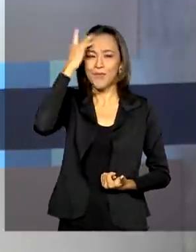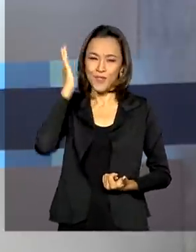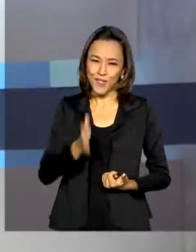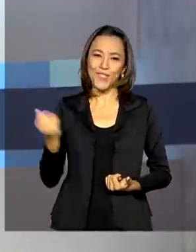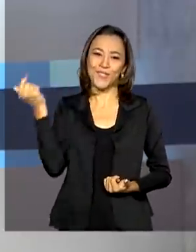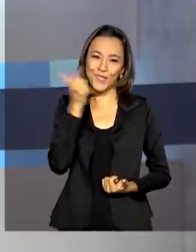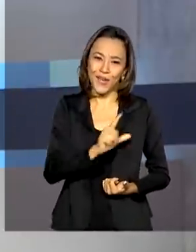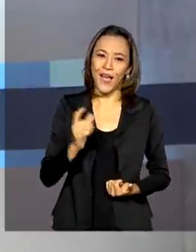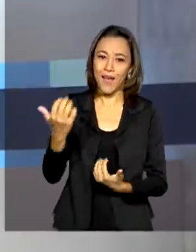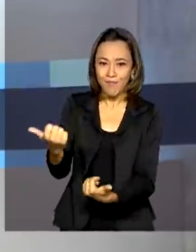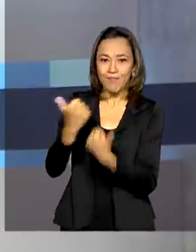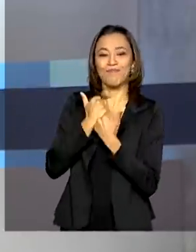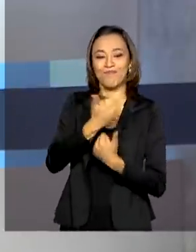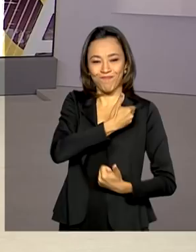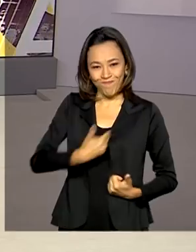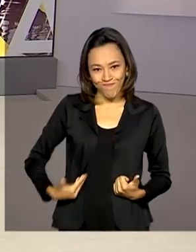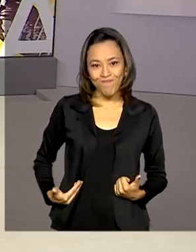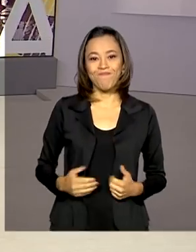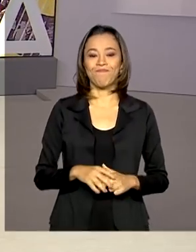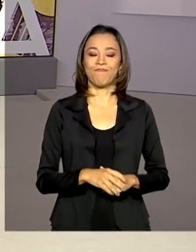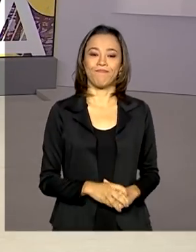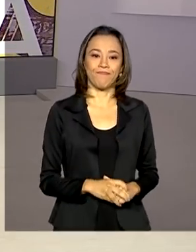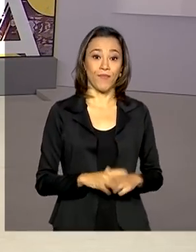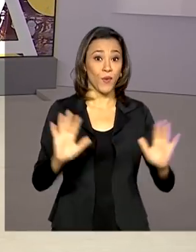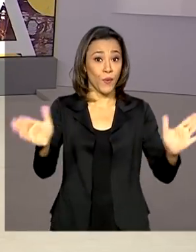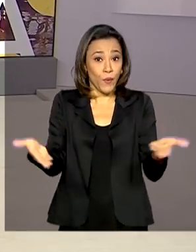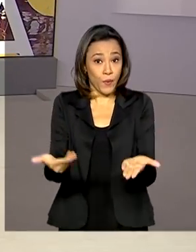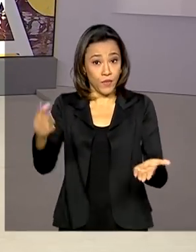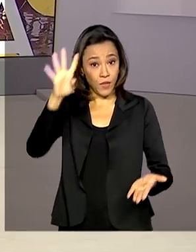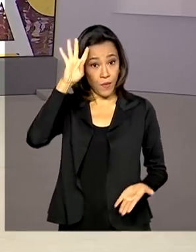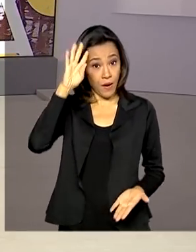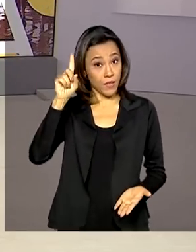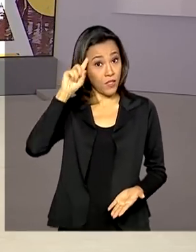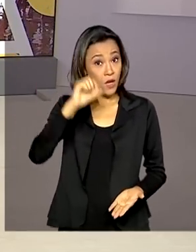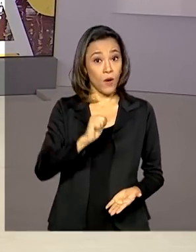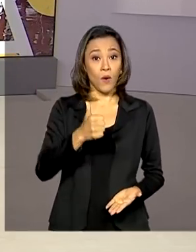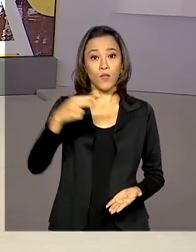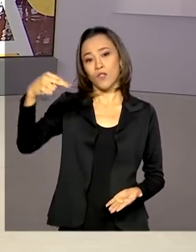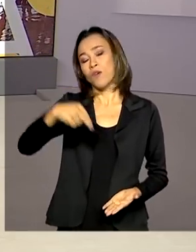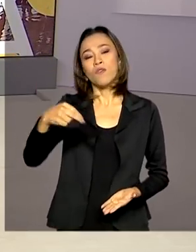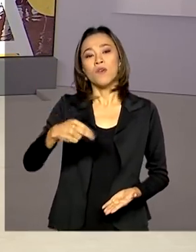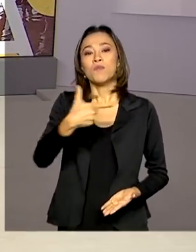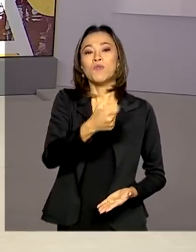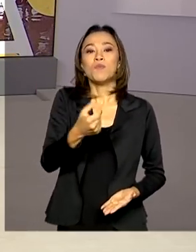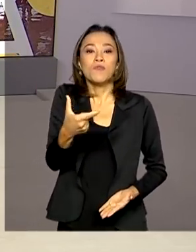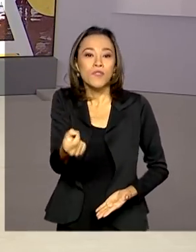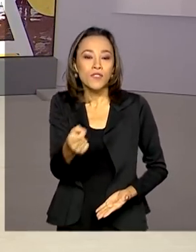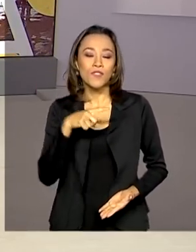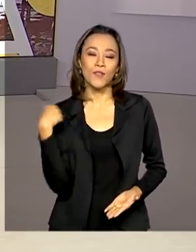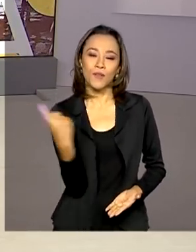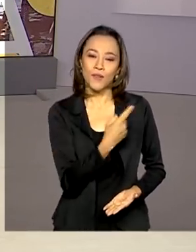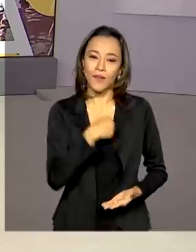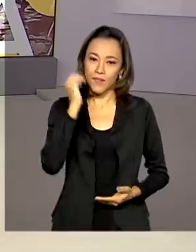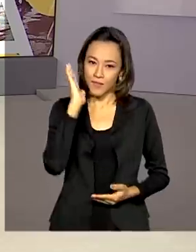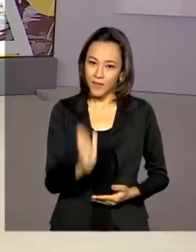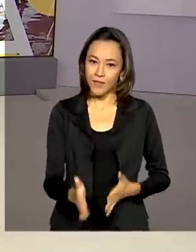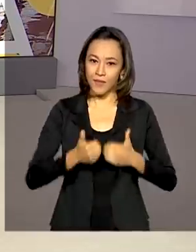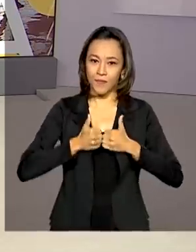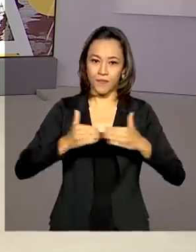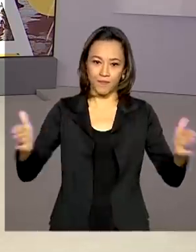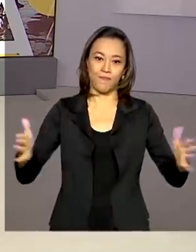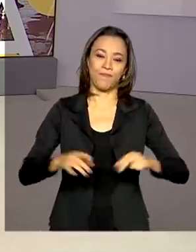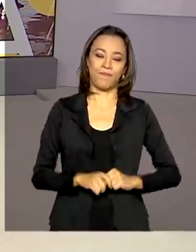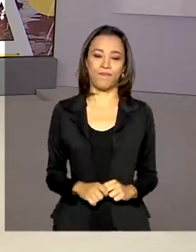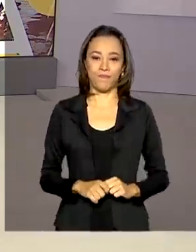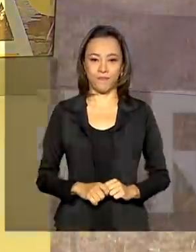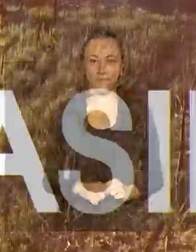receberam a ajuda do governo. Hoje é quarta-feira, 11 de novembro de 2020. O Brasil em Dia já está no